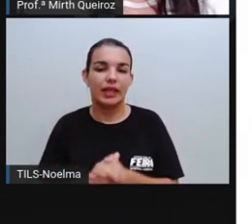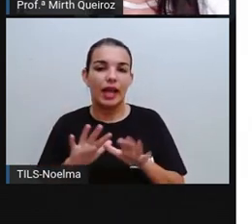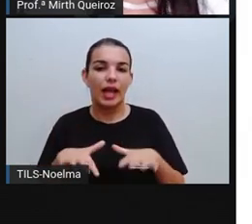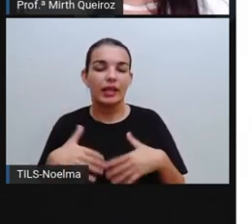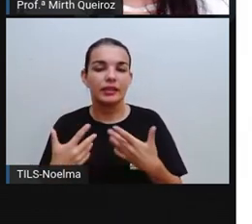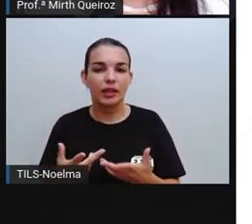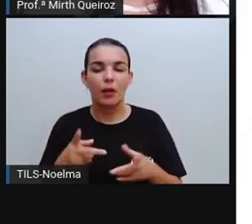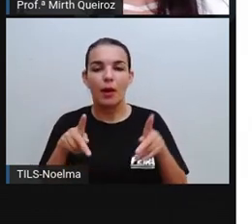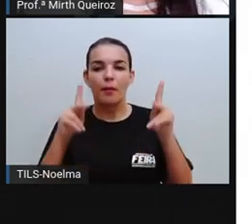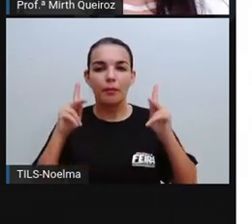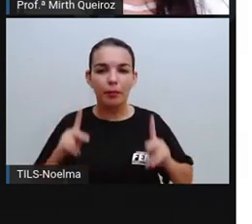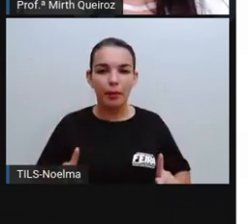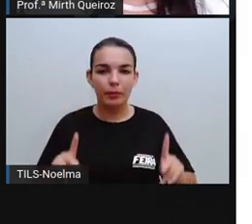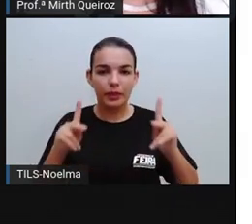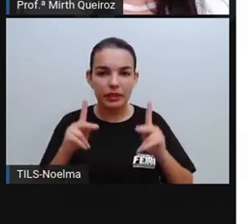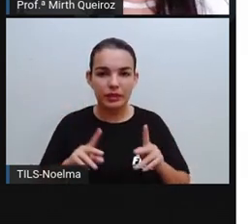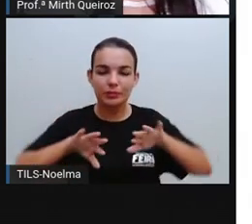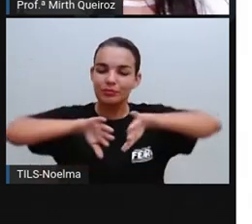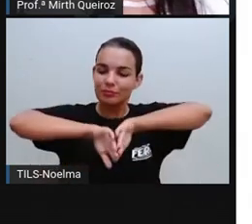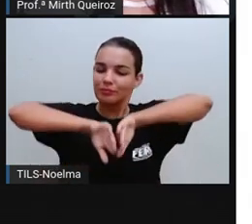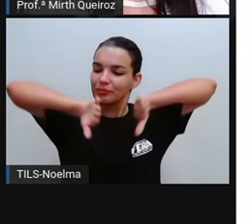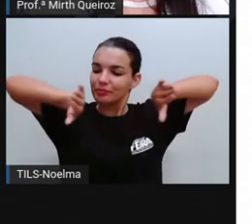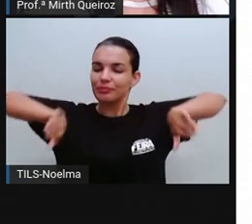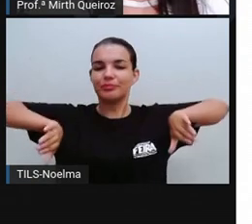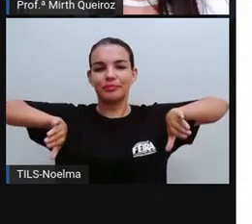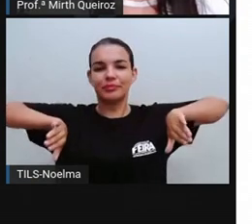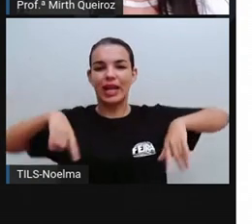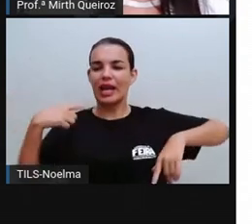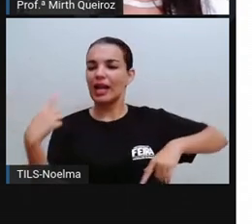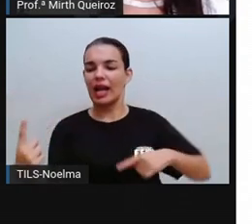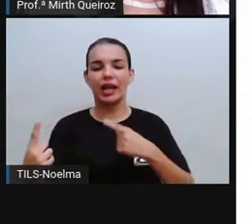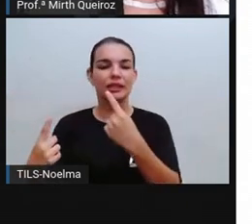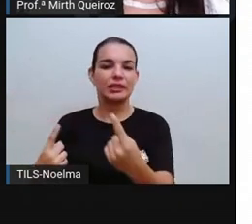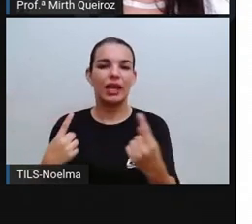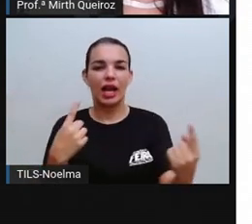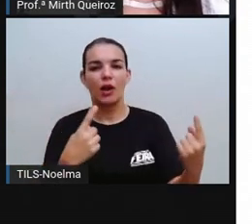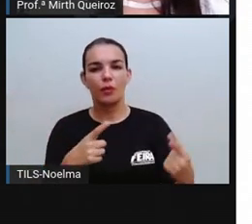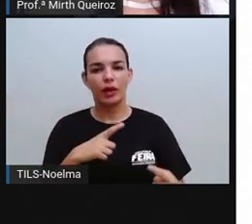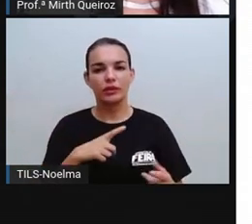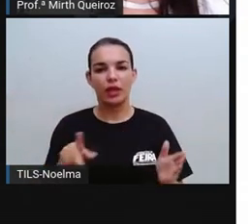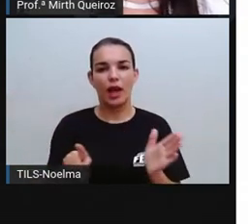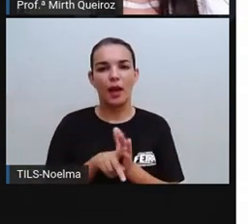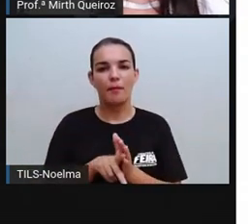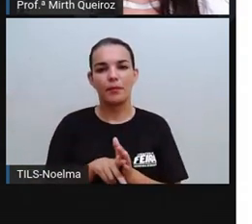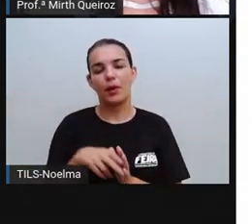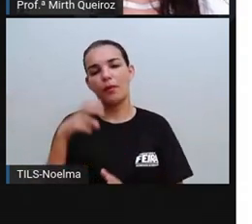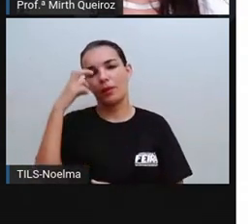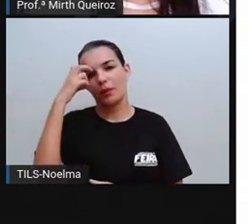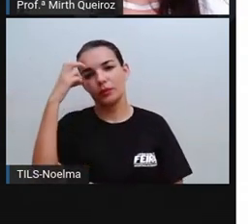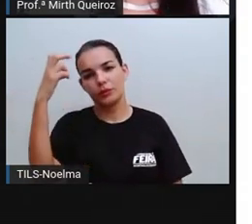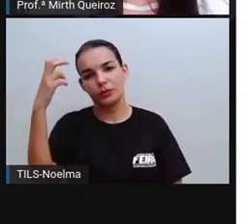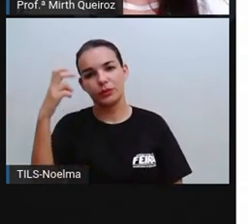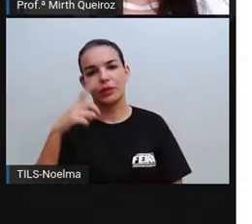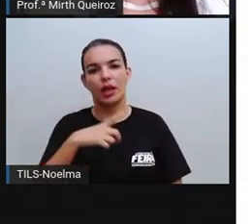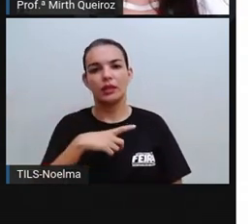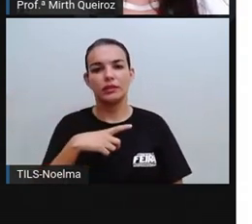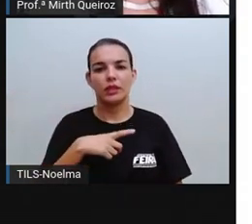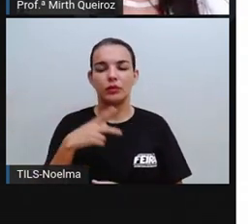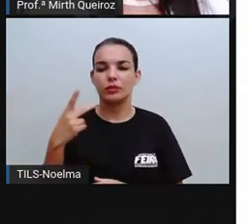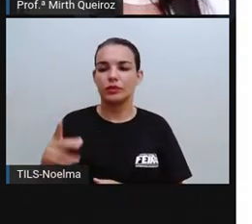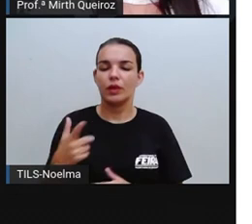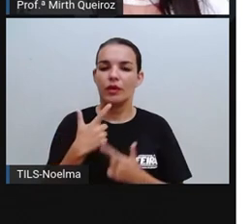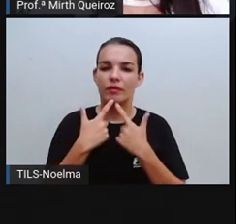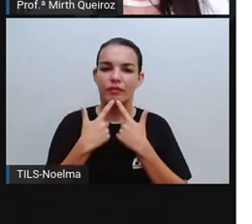Eram populações distintas, né? Cada um tinha a sua cultura, tinha a sua fé, tinha o seu idioma, né?